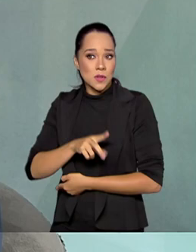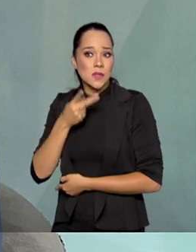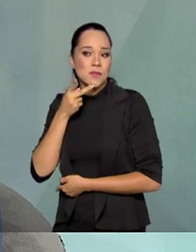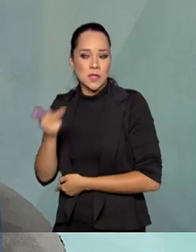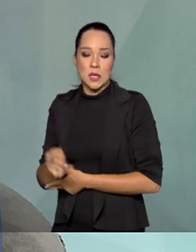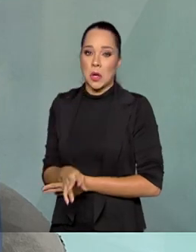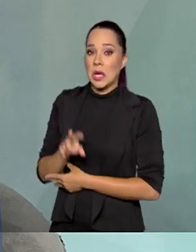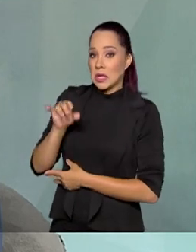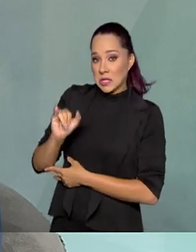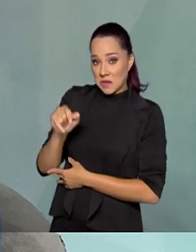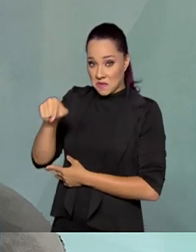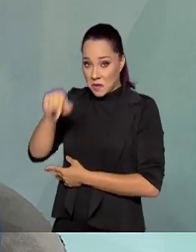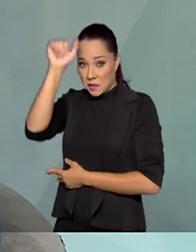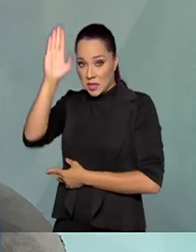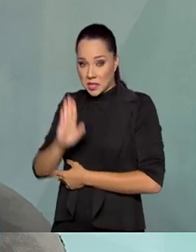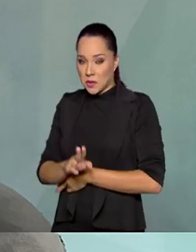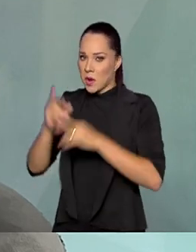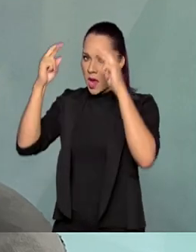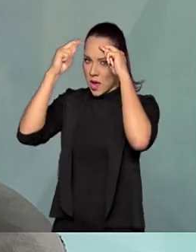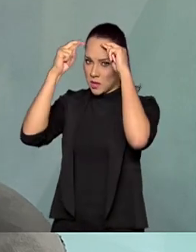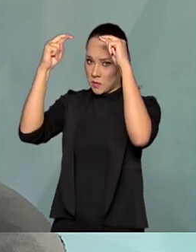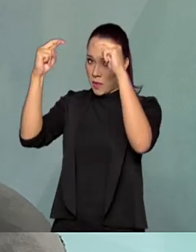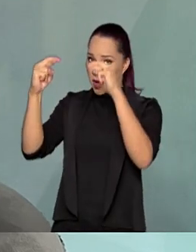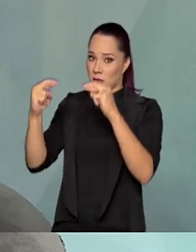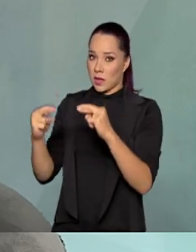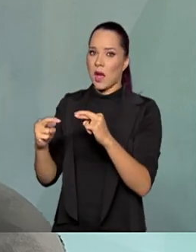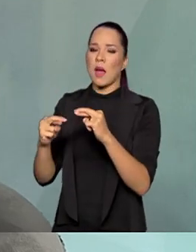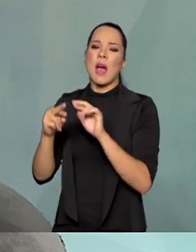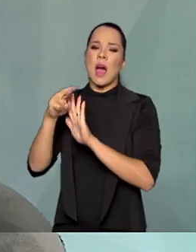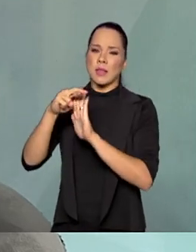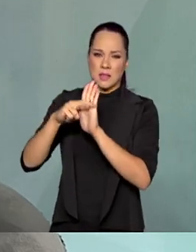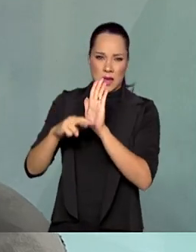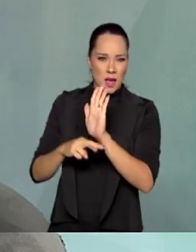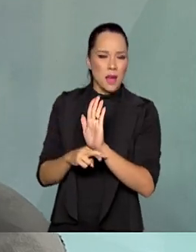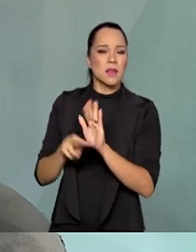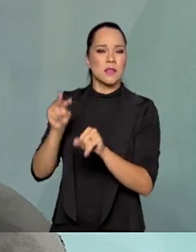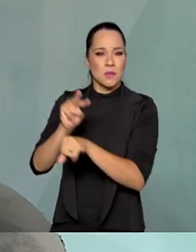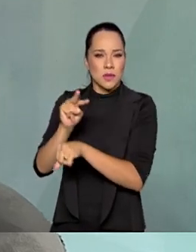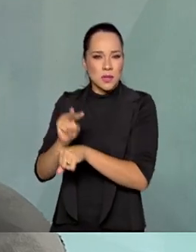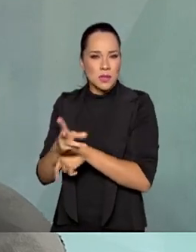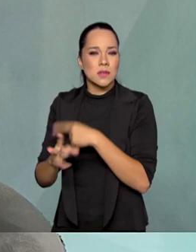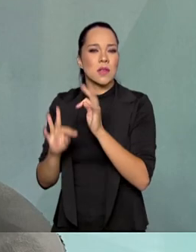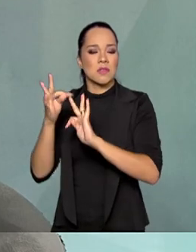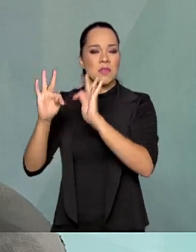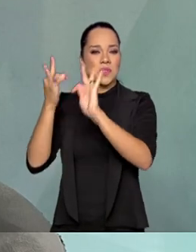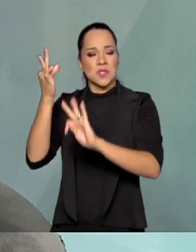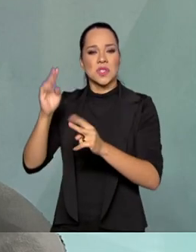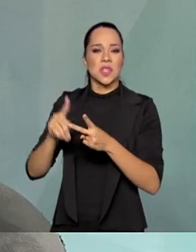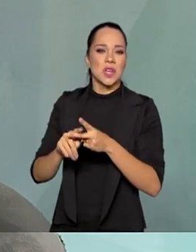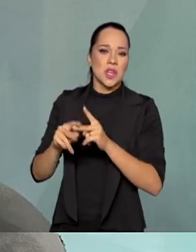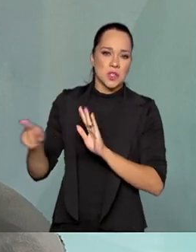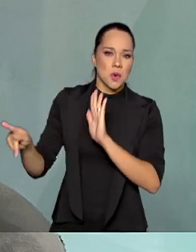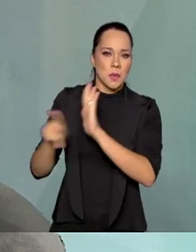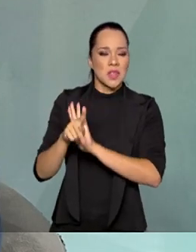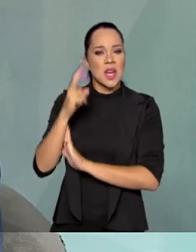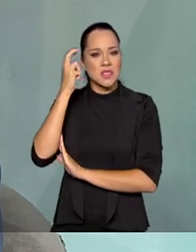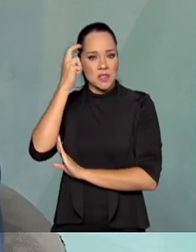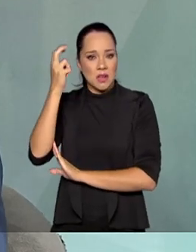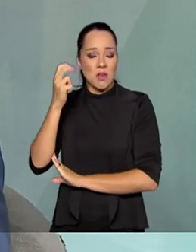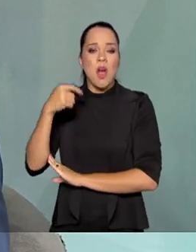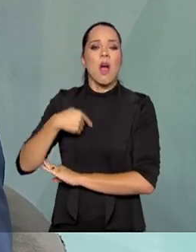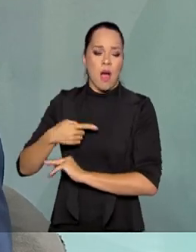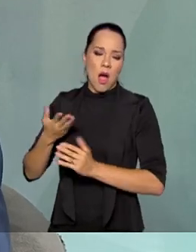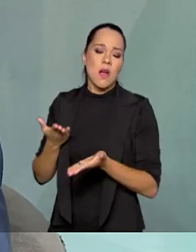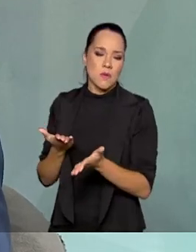olha, se você, Brasil, respeitar aquelas regras de proteção de tecnologia, de propriedade intelectual, eu